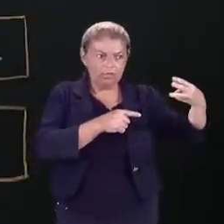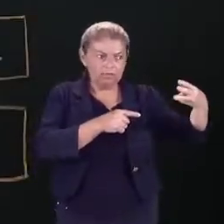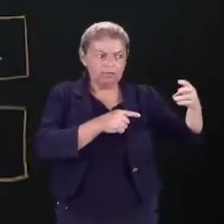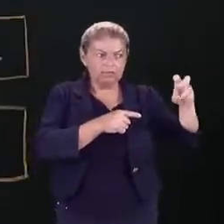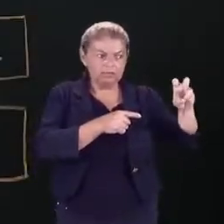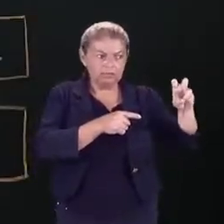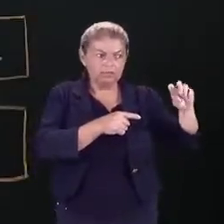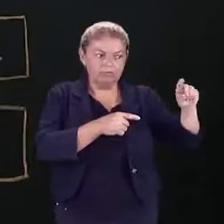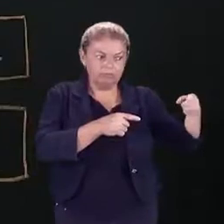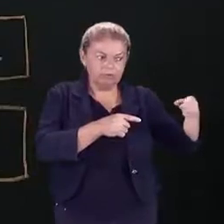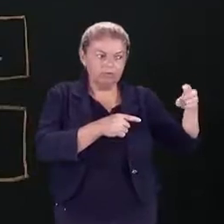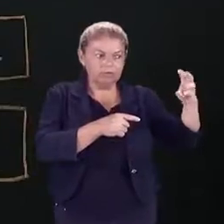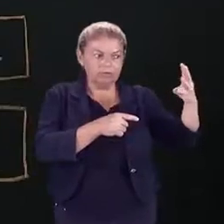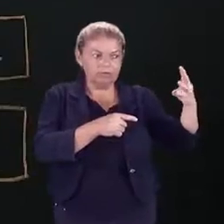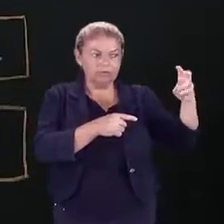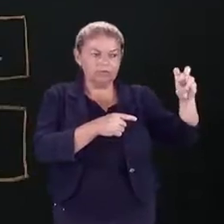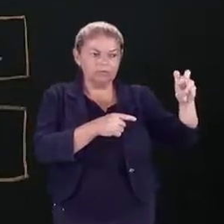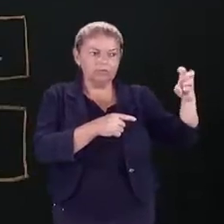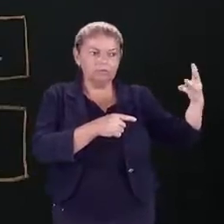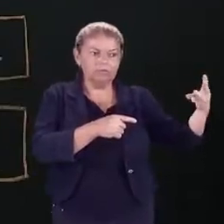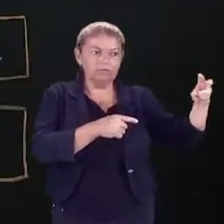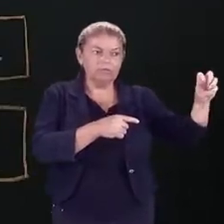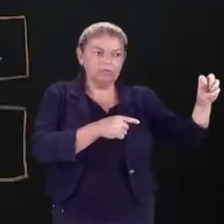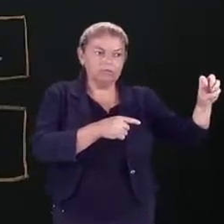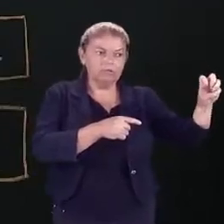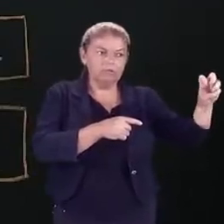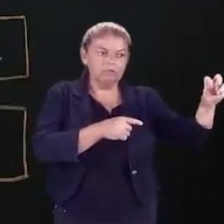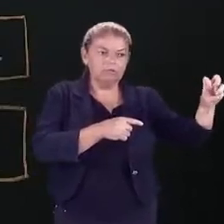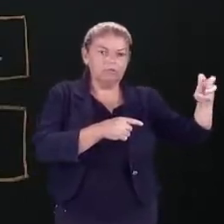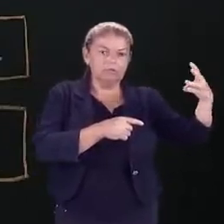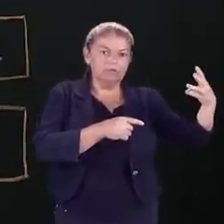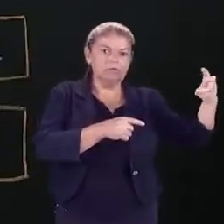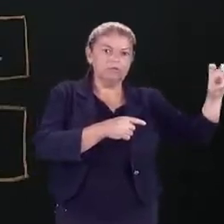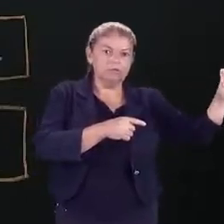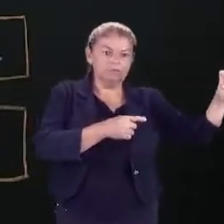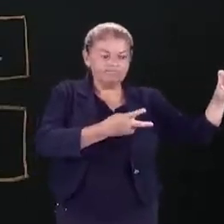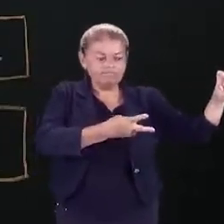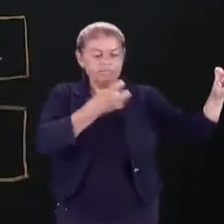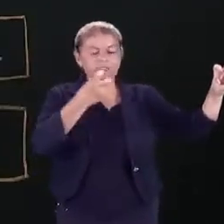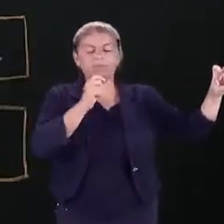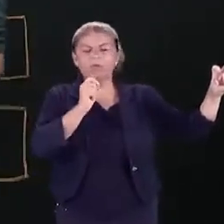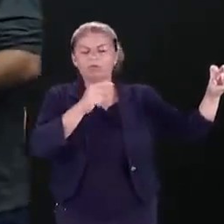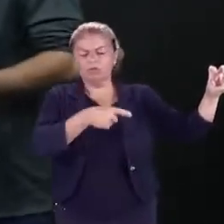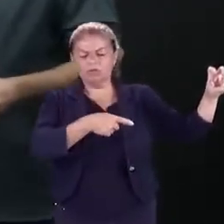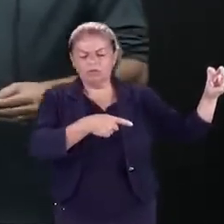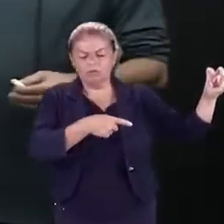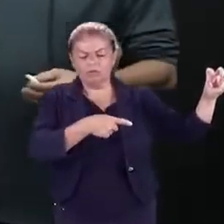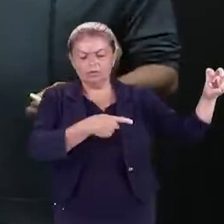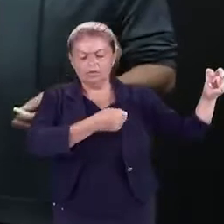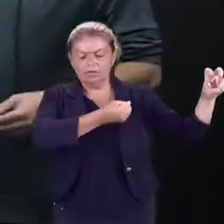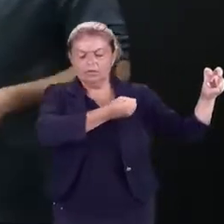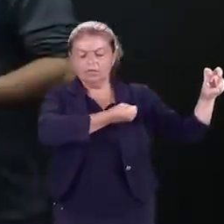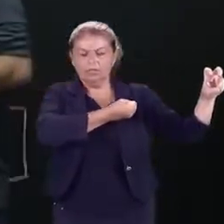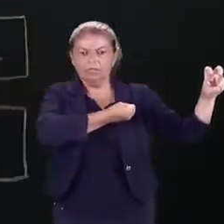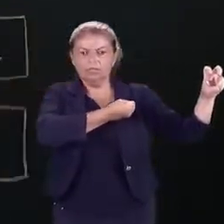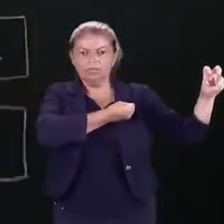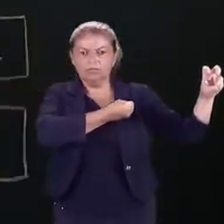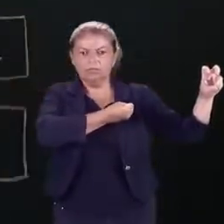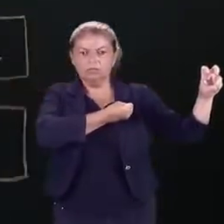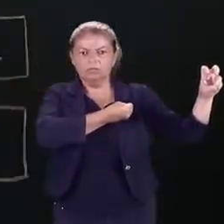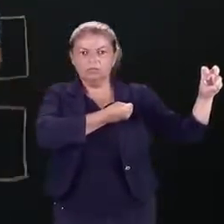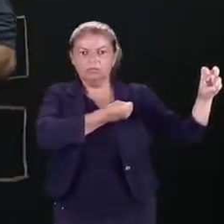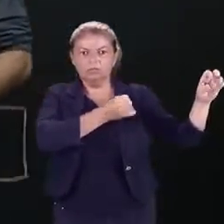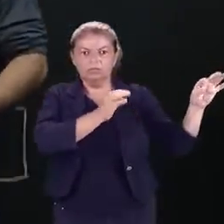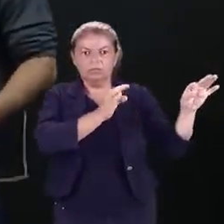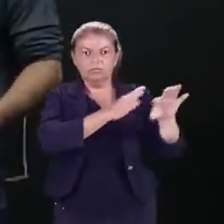35, 35, 35. Então, a gente repara que esse número que eu acabei de escrever aqui